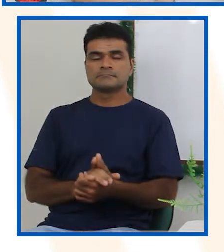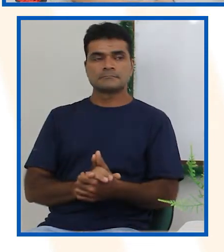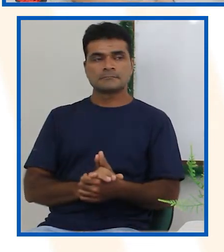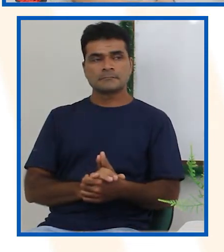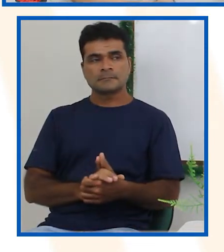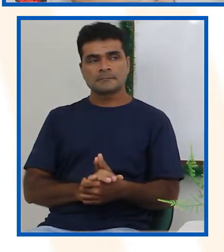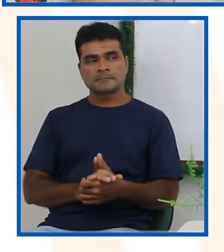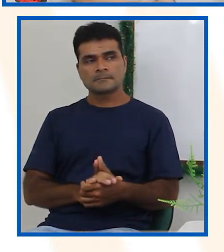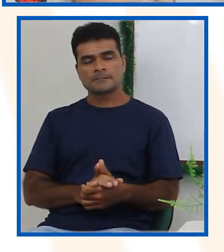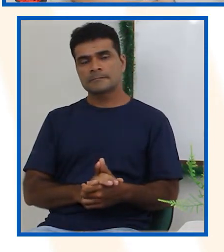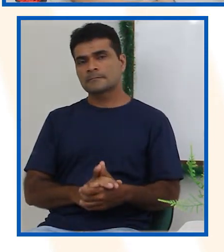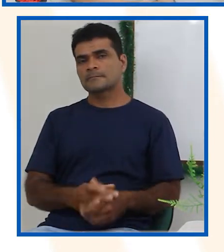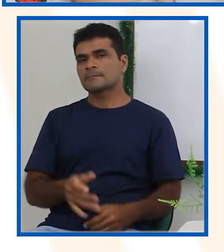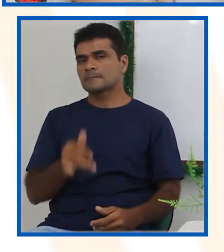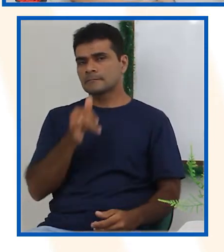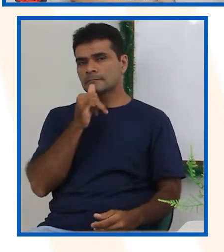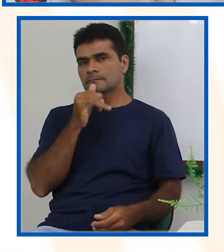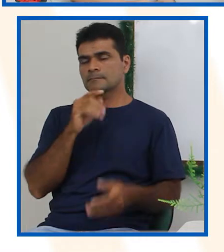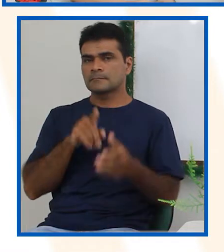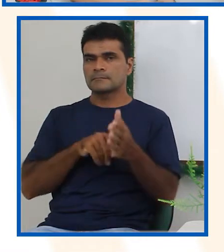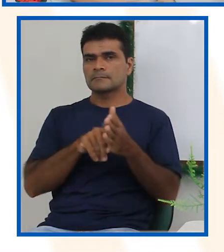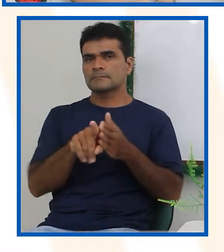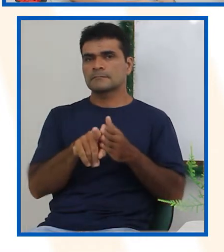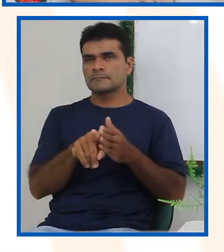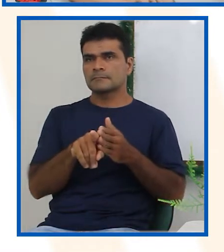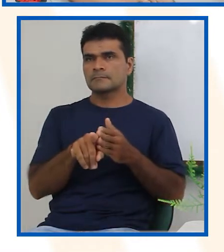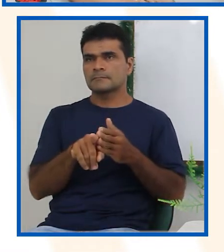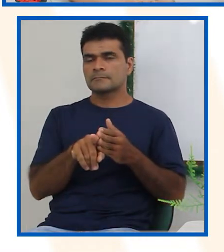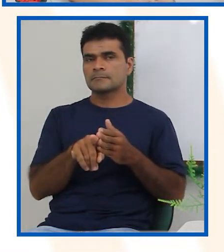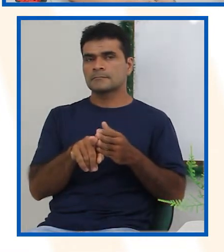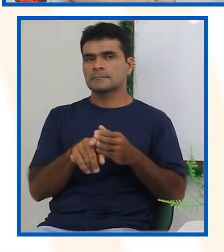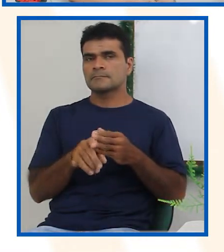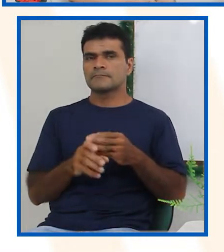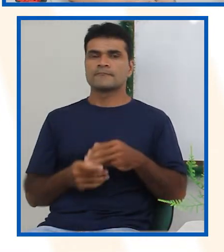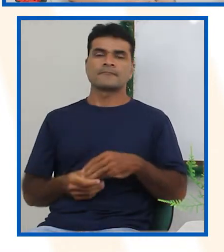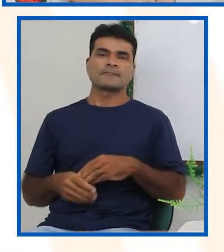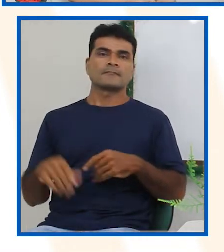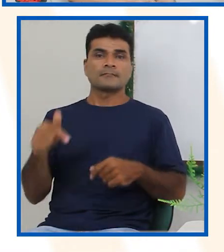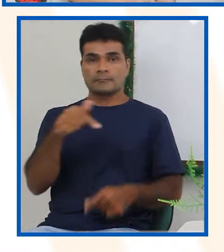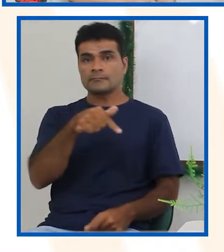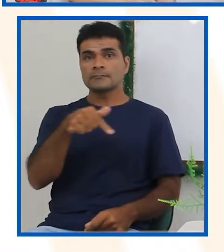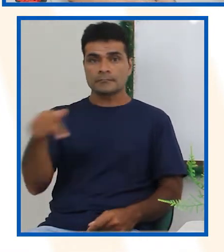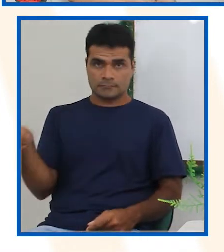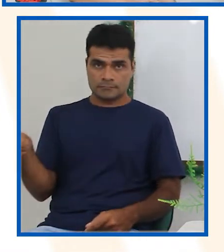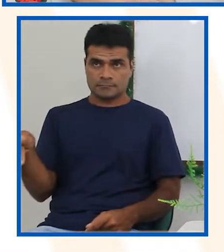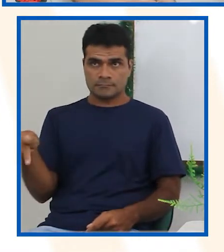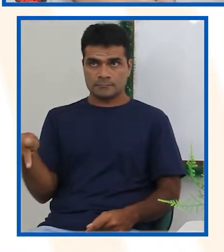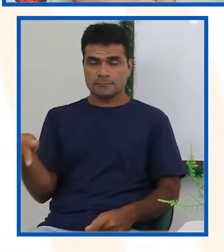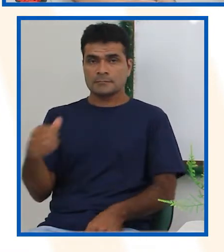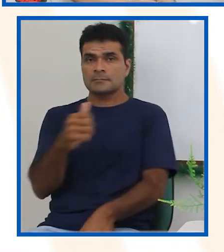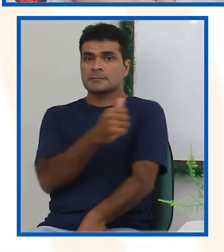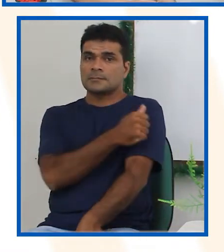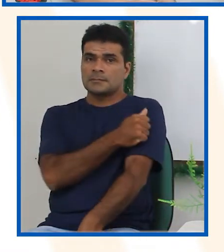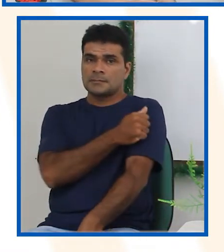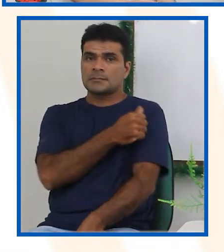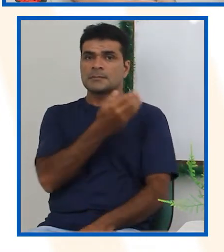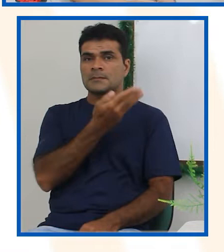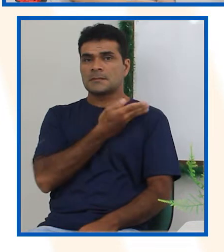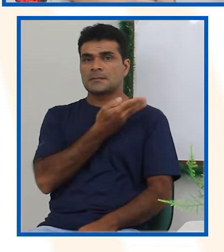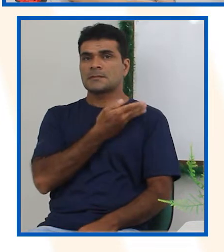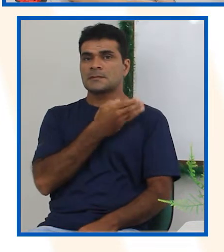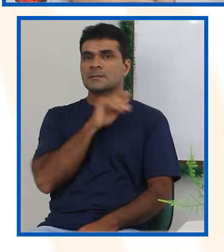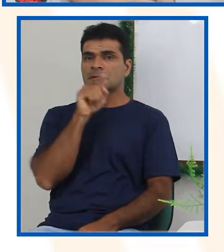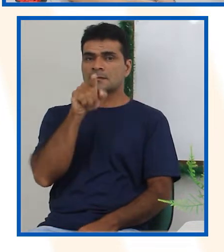de algum aluno da sua sala faltar na escola esta semana? Pensem aí. Será que